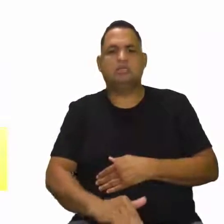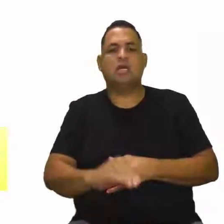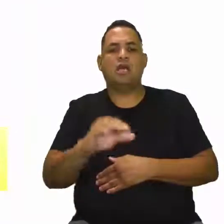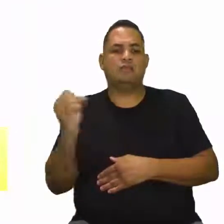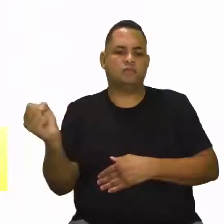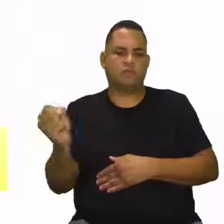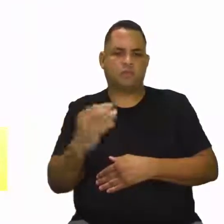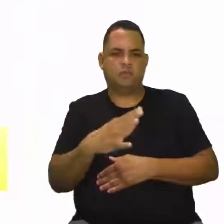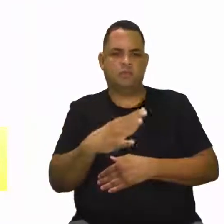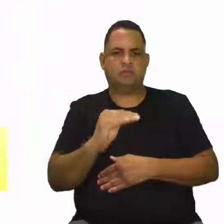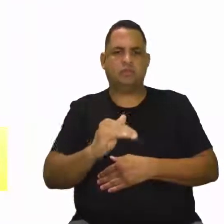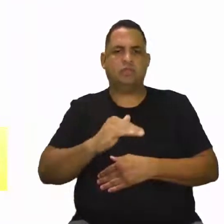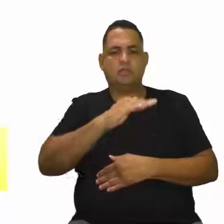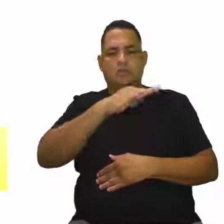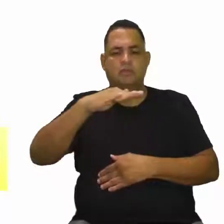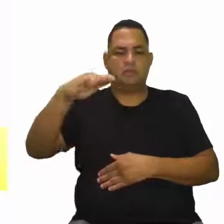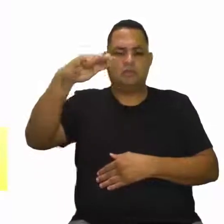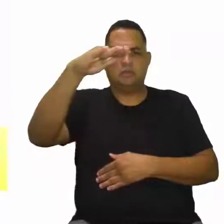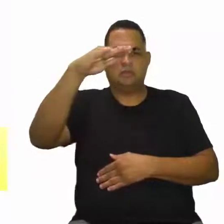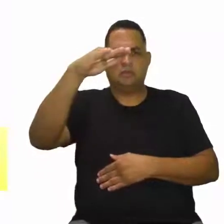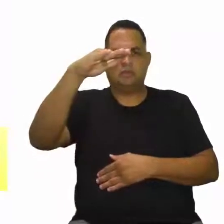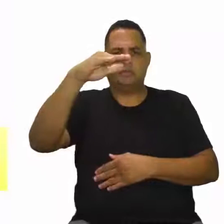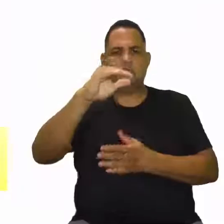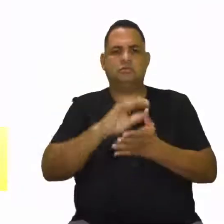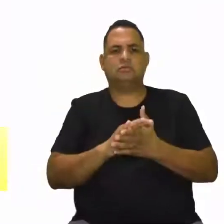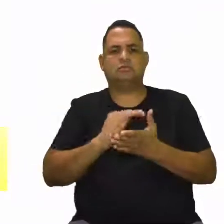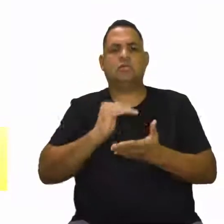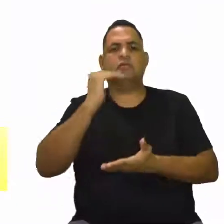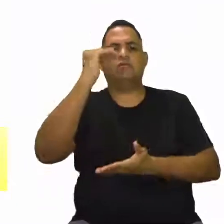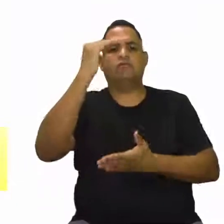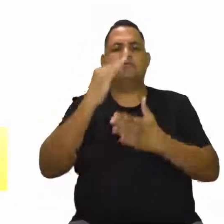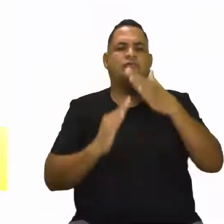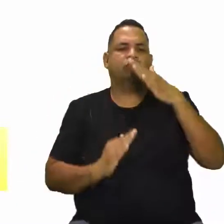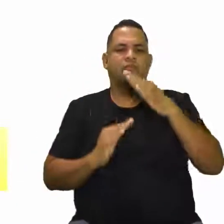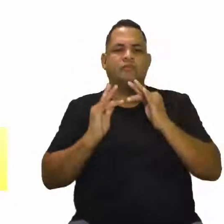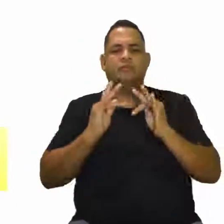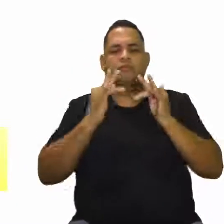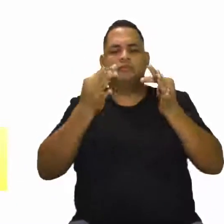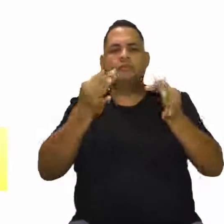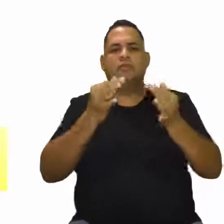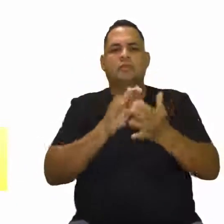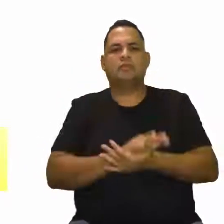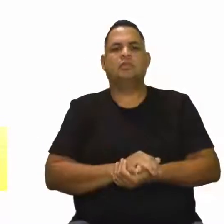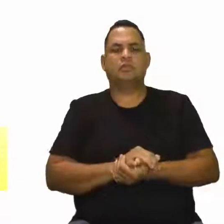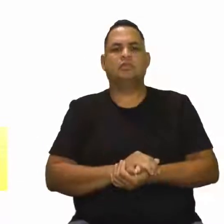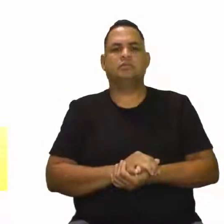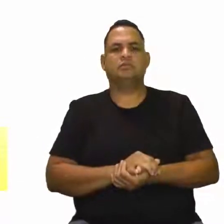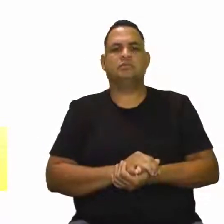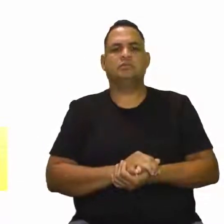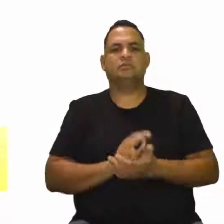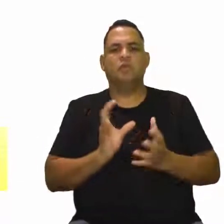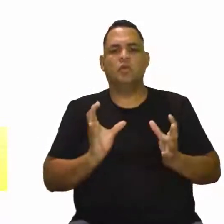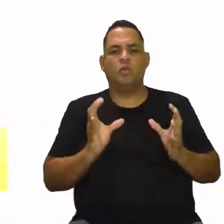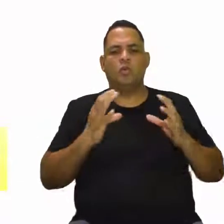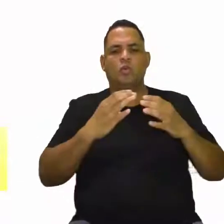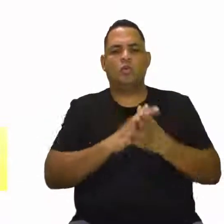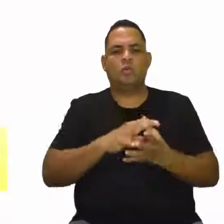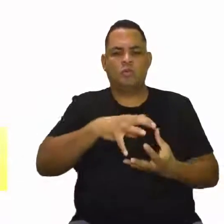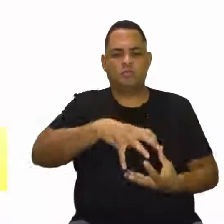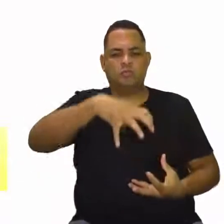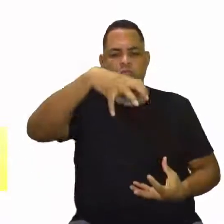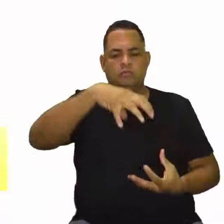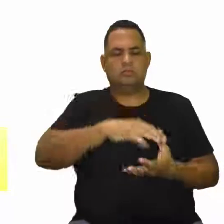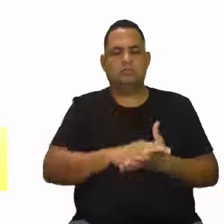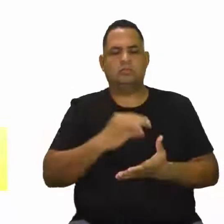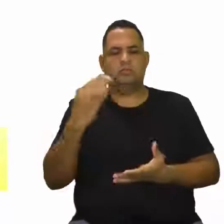adolescência, a fase adulta e a última etapa que seria a fase aí do grupo dos idosos, né? Da